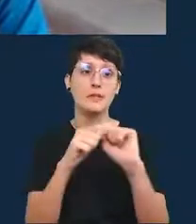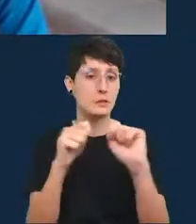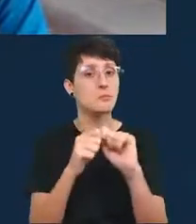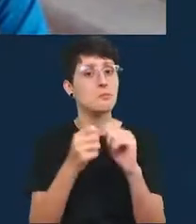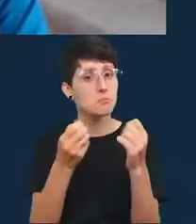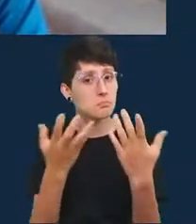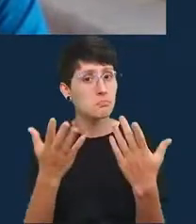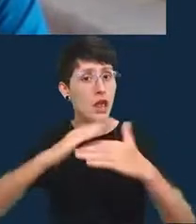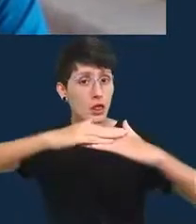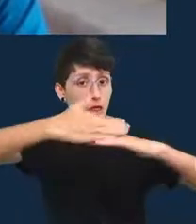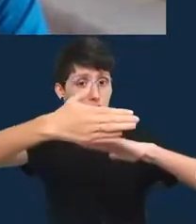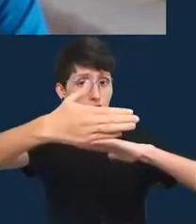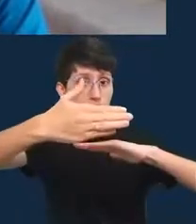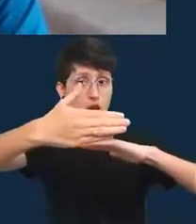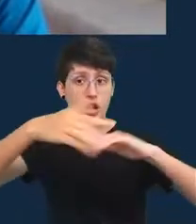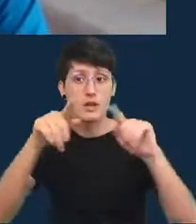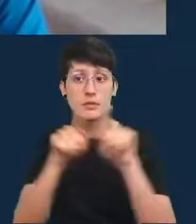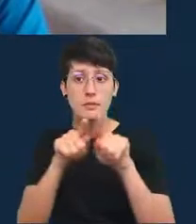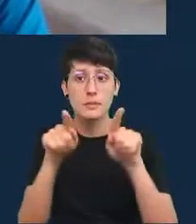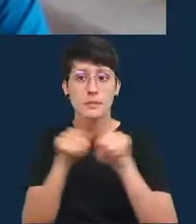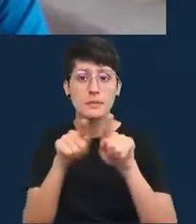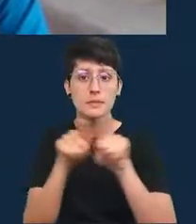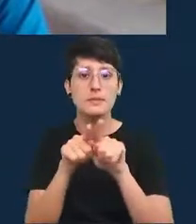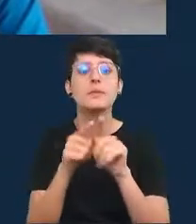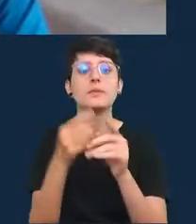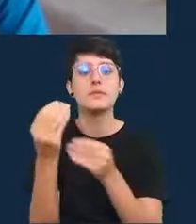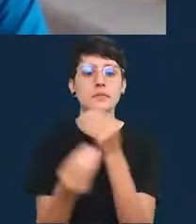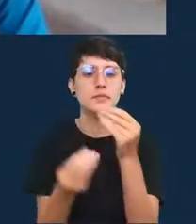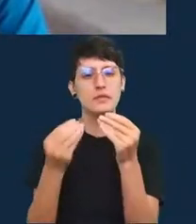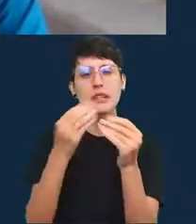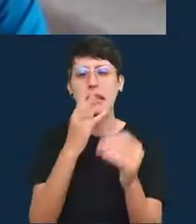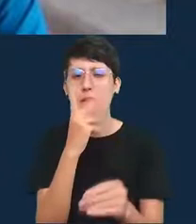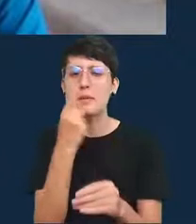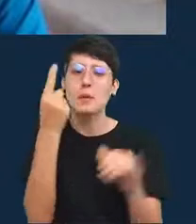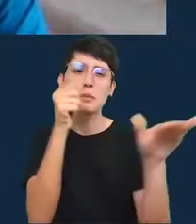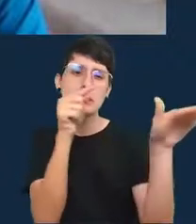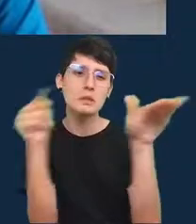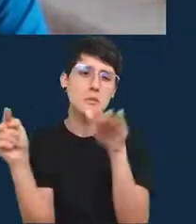laptop até mas levaria uma semana mais ou menos